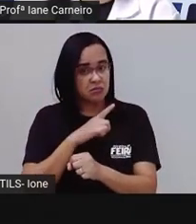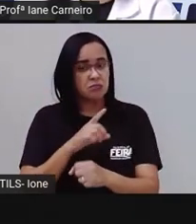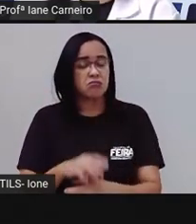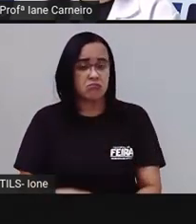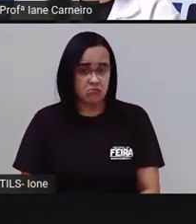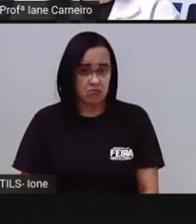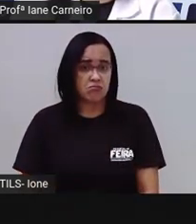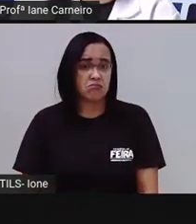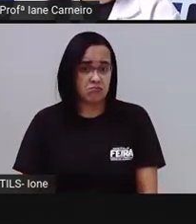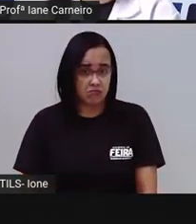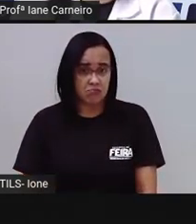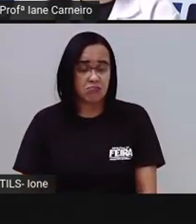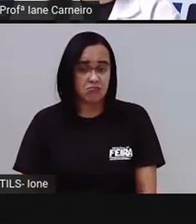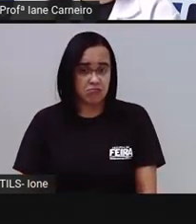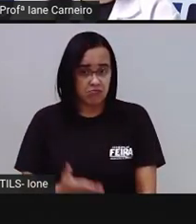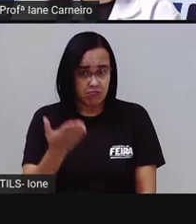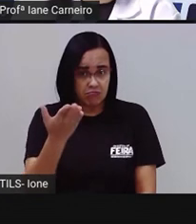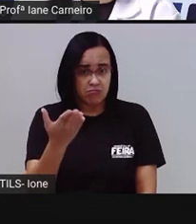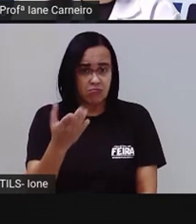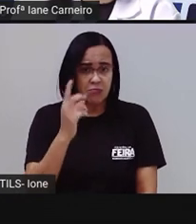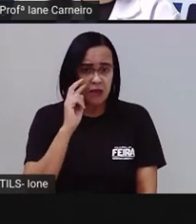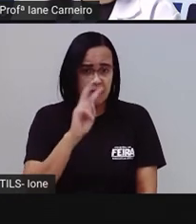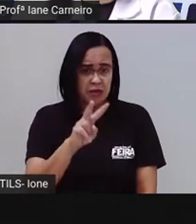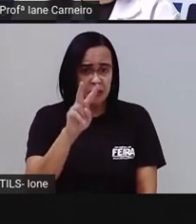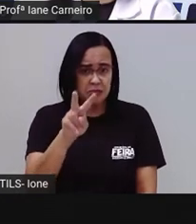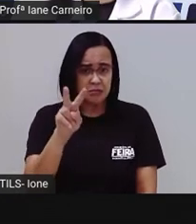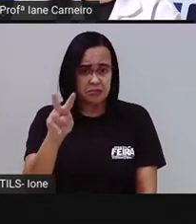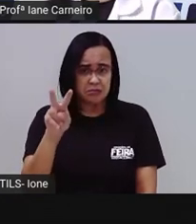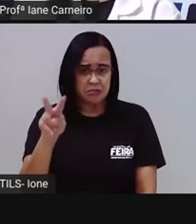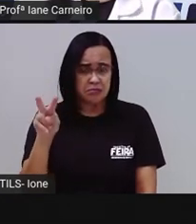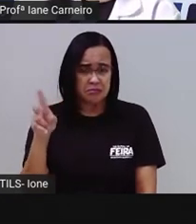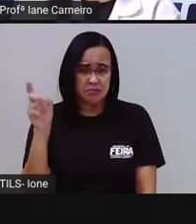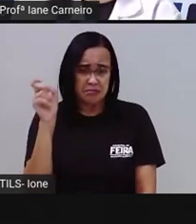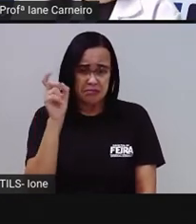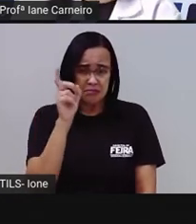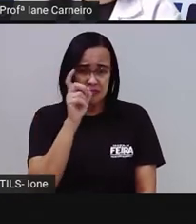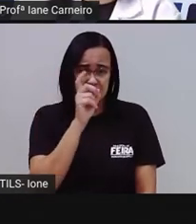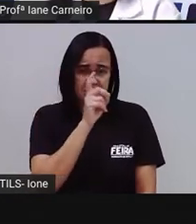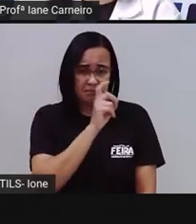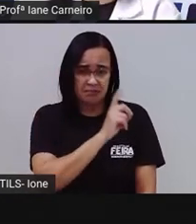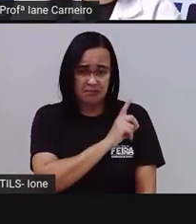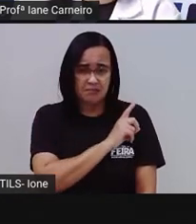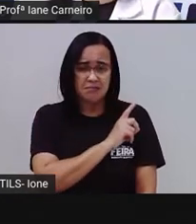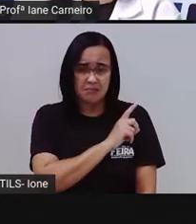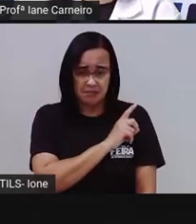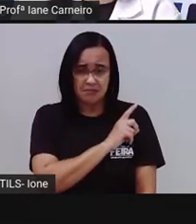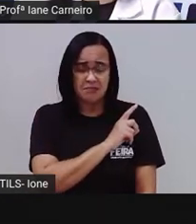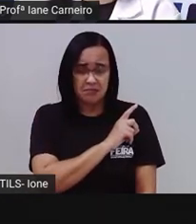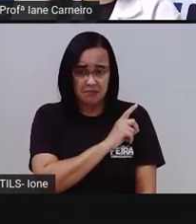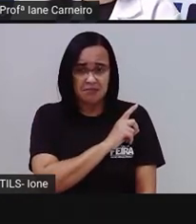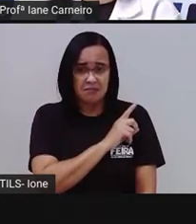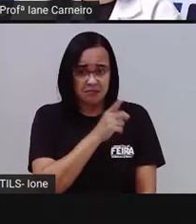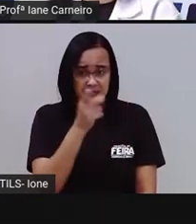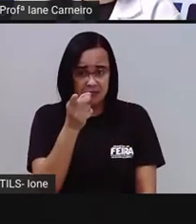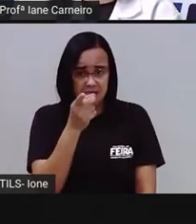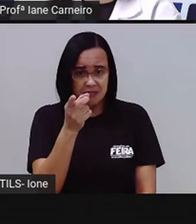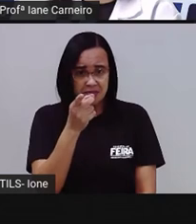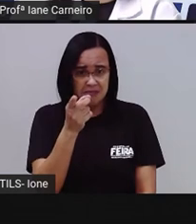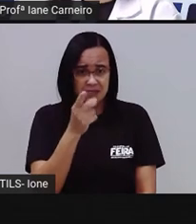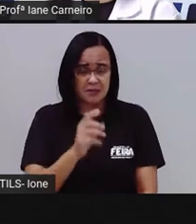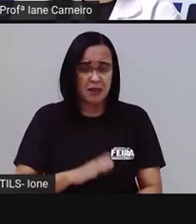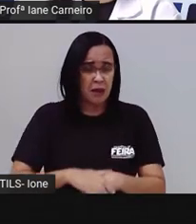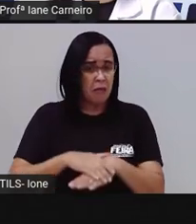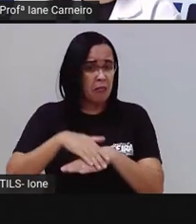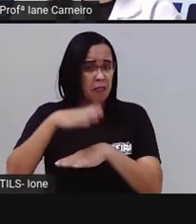ó. Se a gente for olhar em ordem decrescente, né, do maior para o menor, ó, quem é